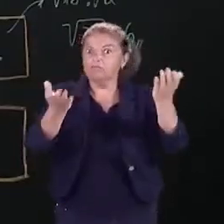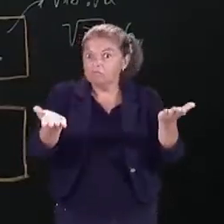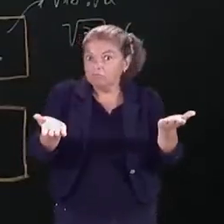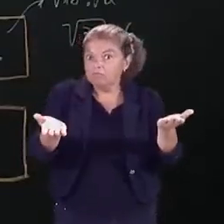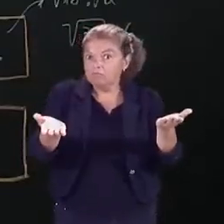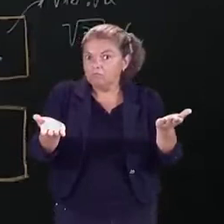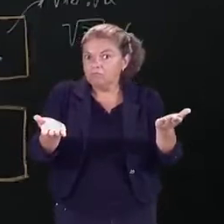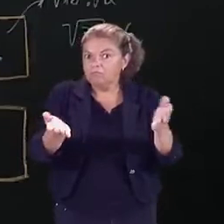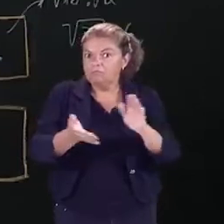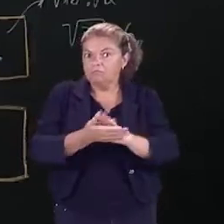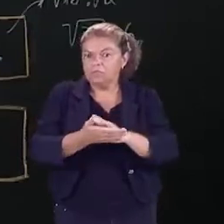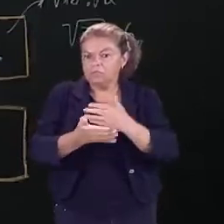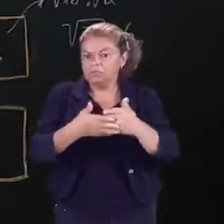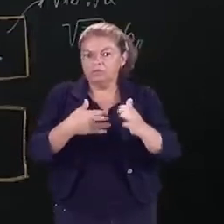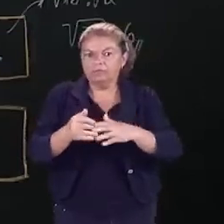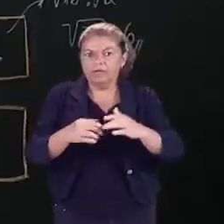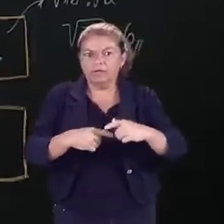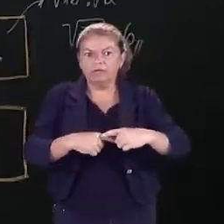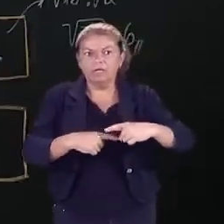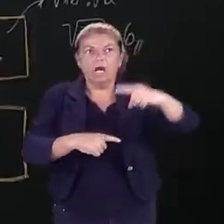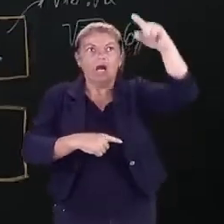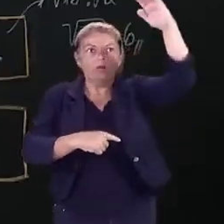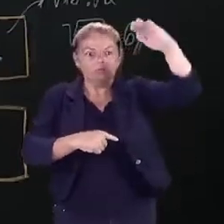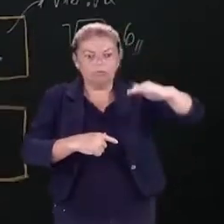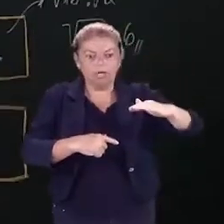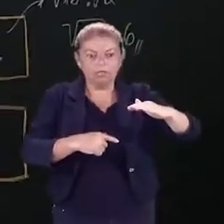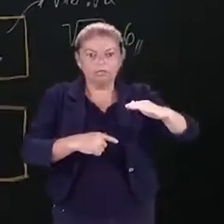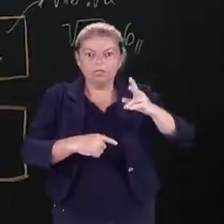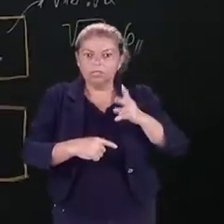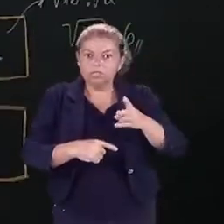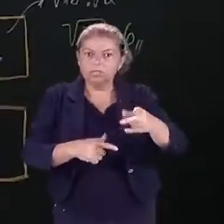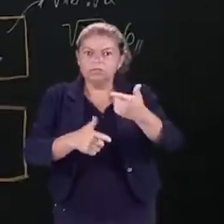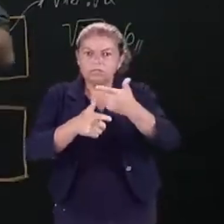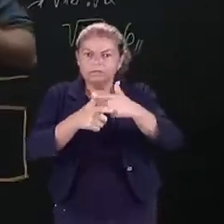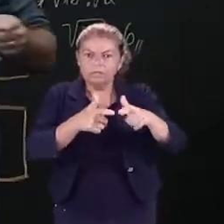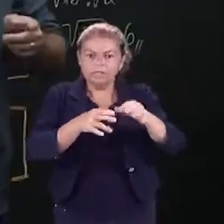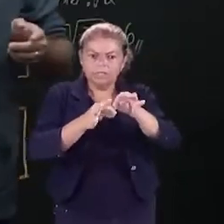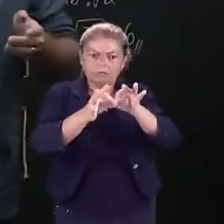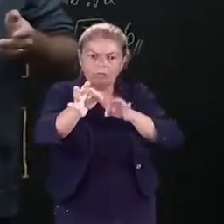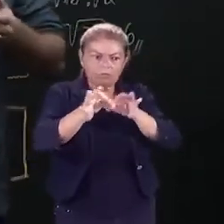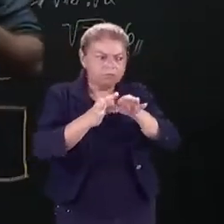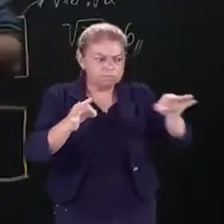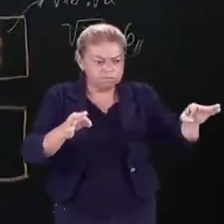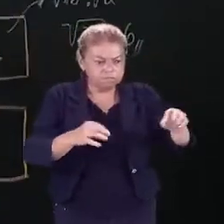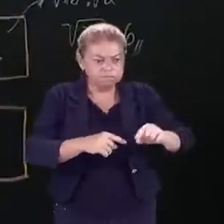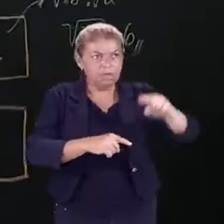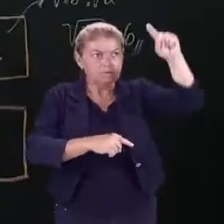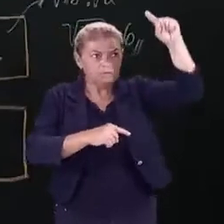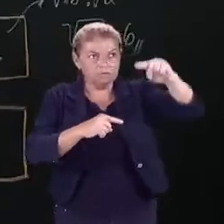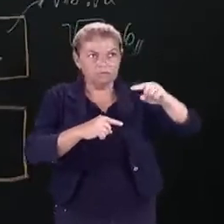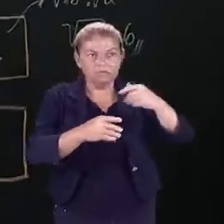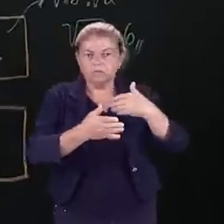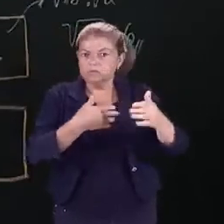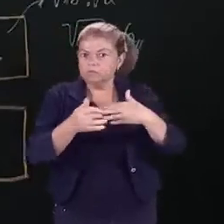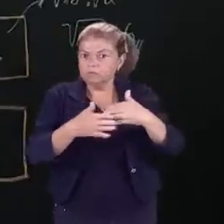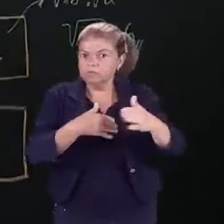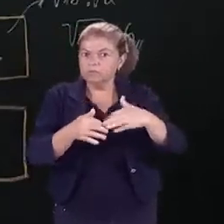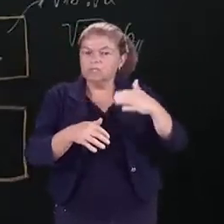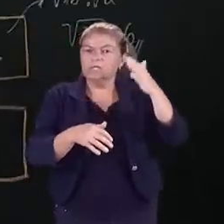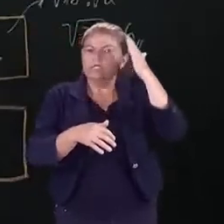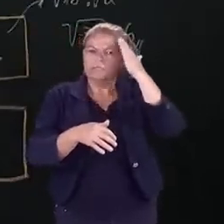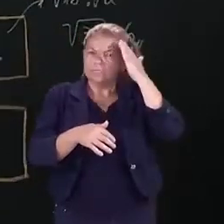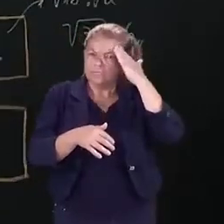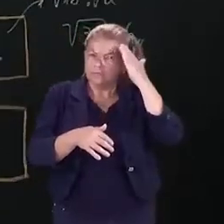menor ela for ou quão maior ela for. Toda vez que você dividir o comprimento dela pelo seu diâmetro, tu